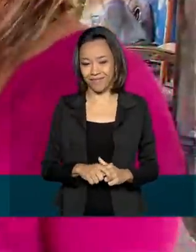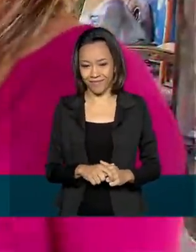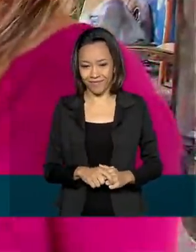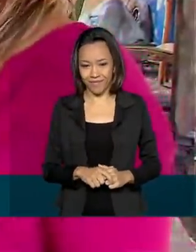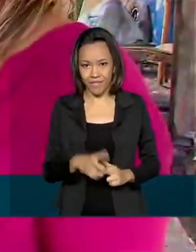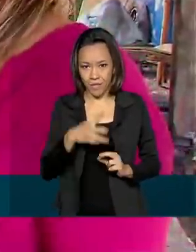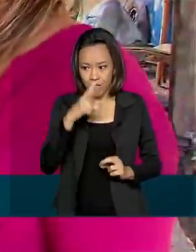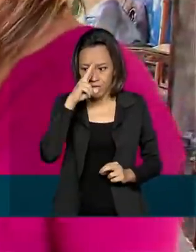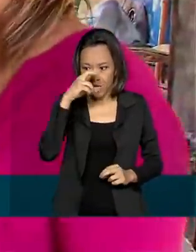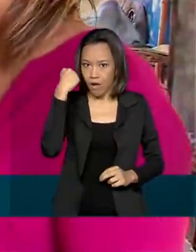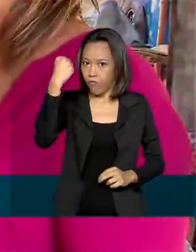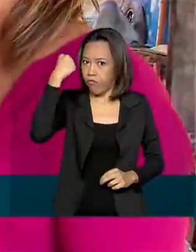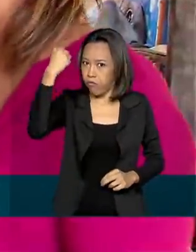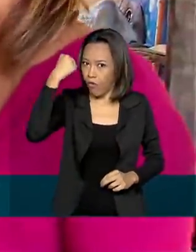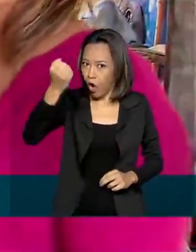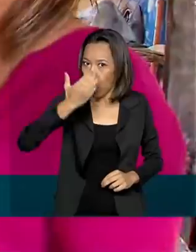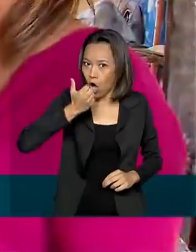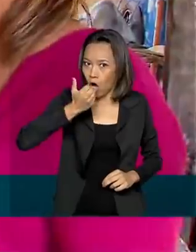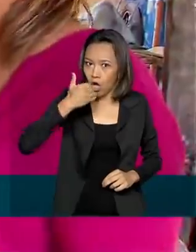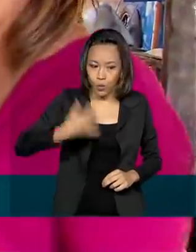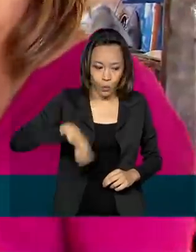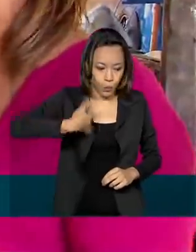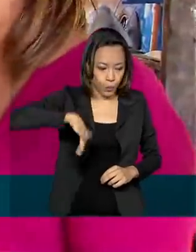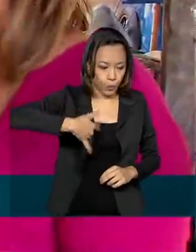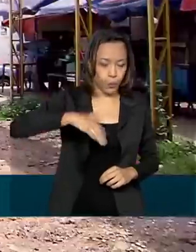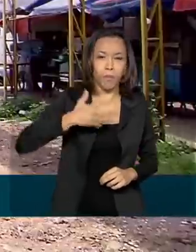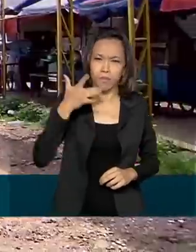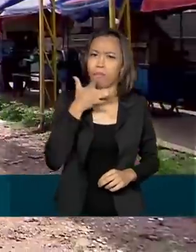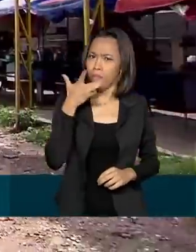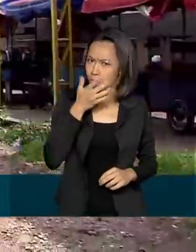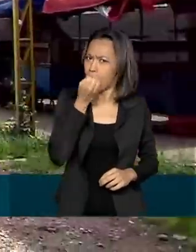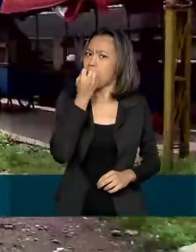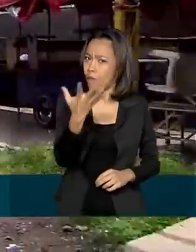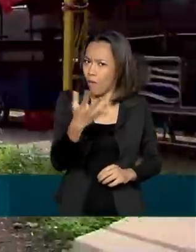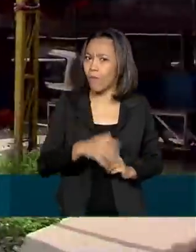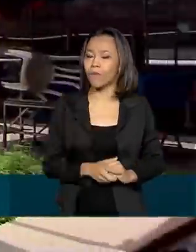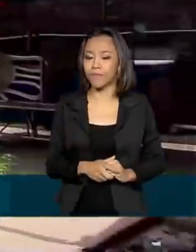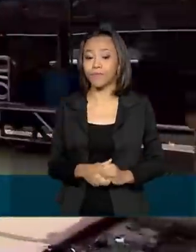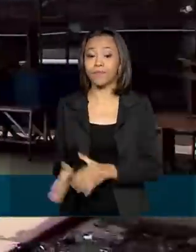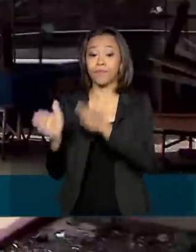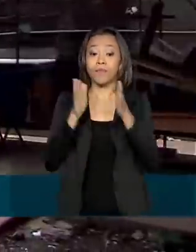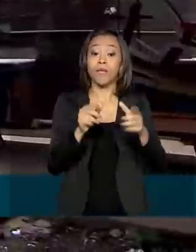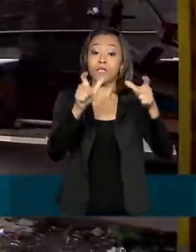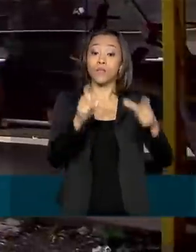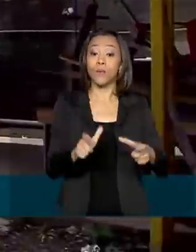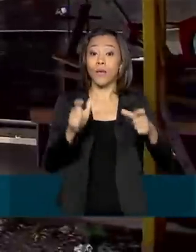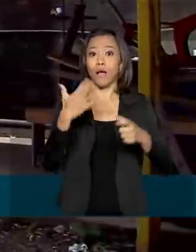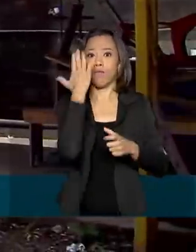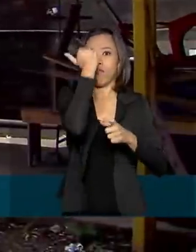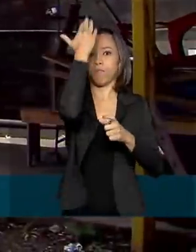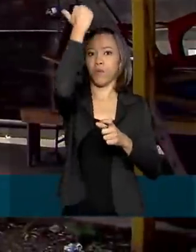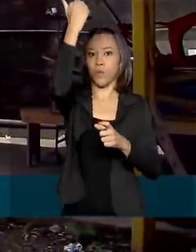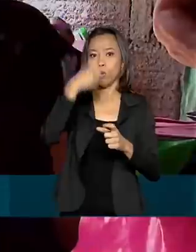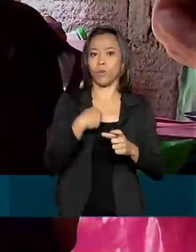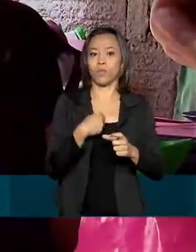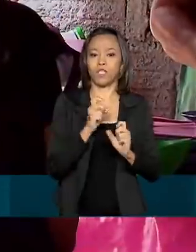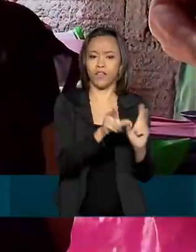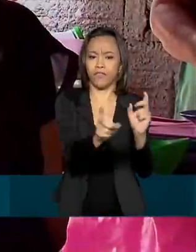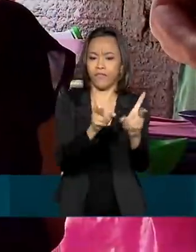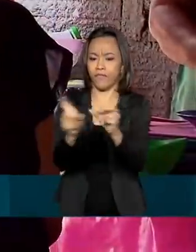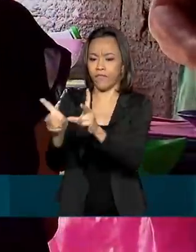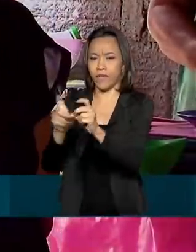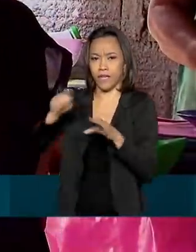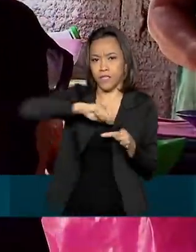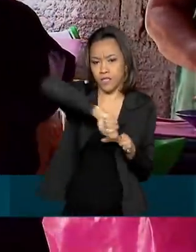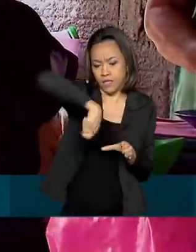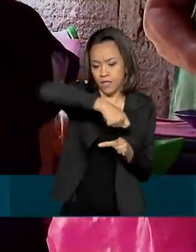É forte, viu? Comida de cabra valente mesmo, mas é muito boa. O local mais conhecido de vendas de panelada em Imperatriz é a